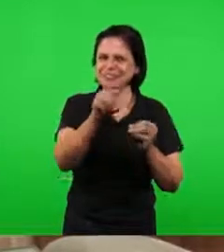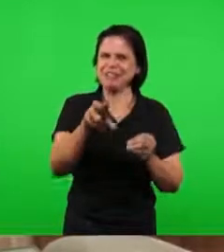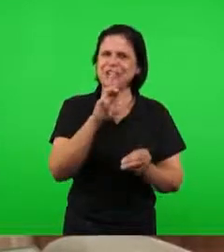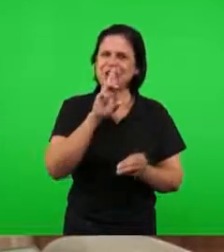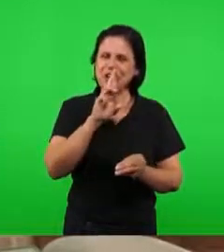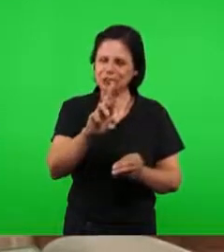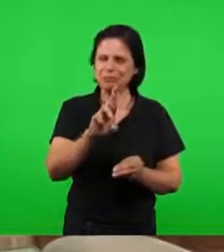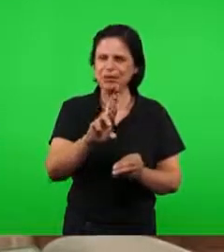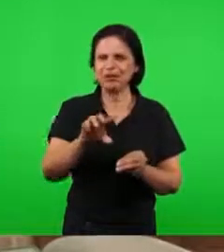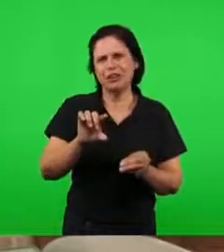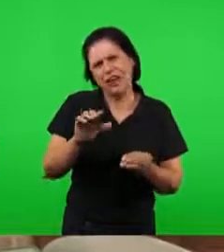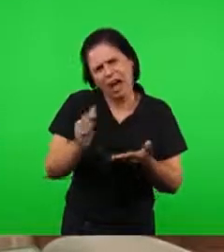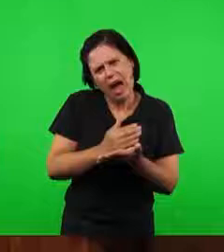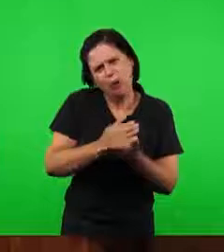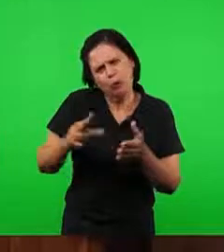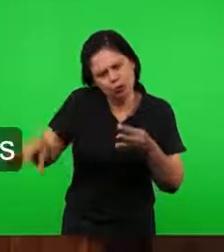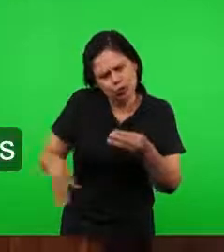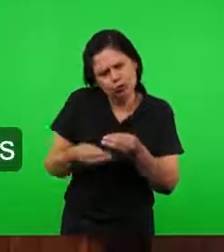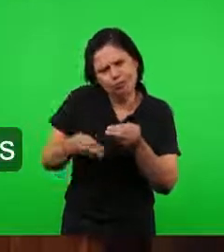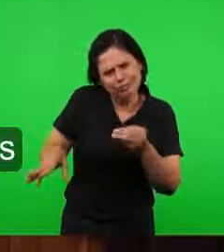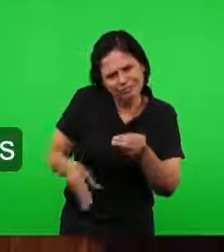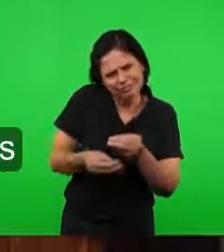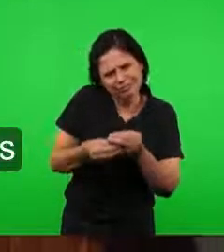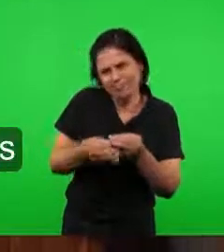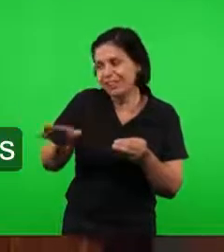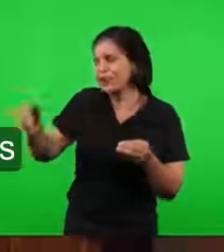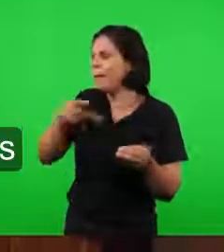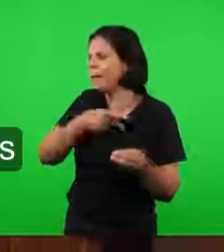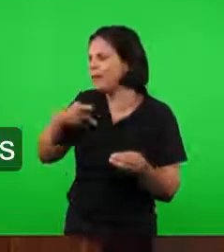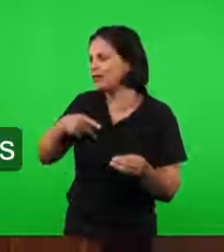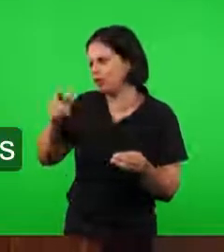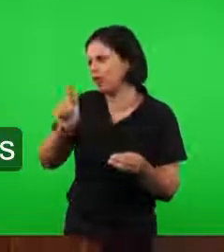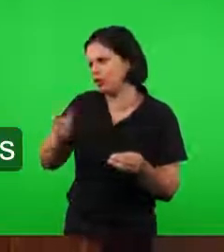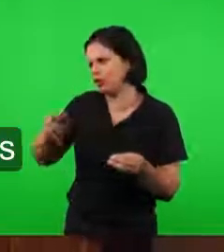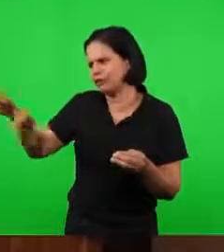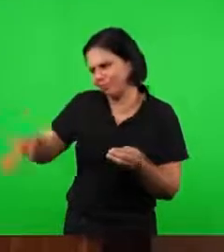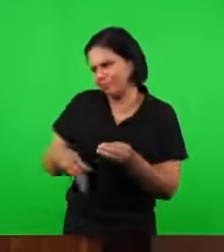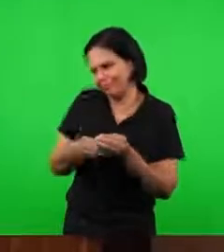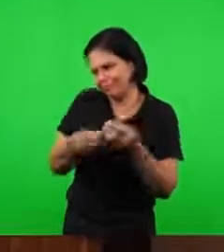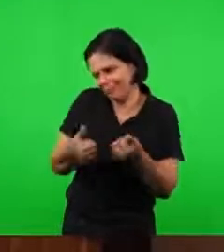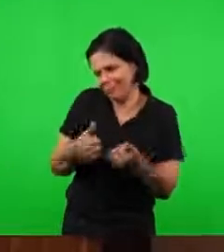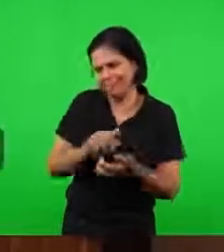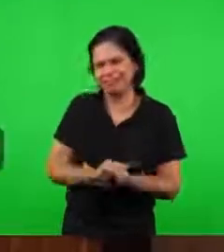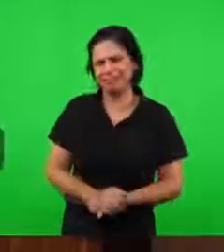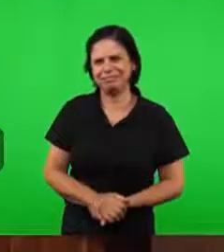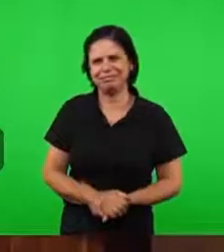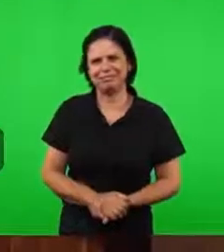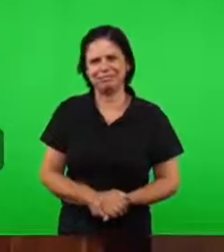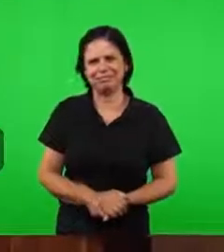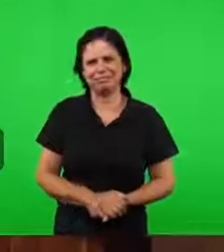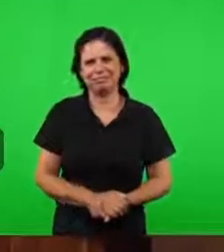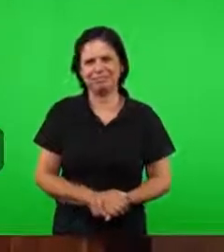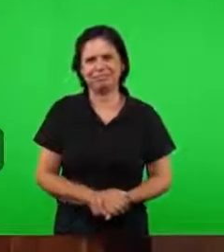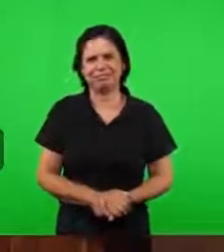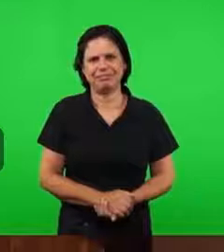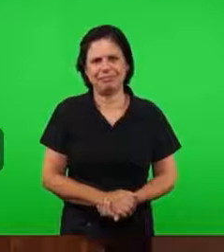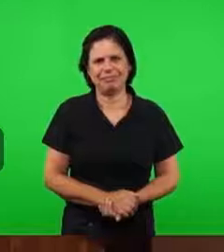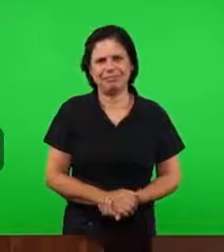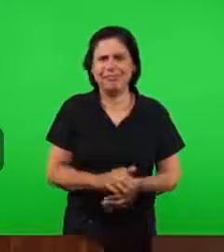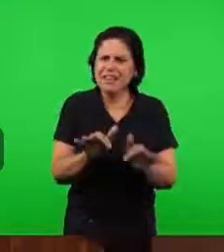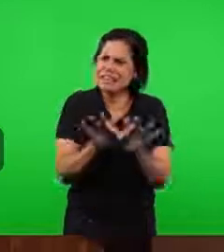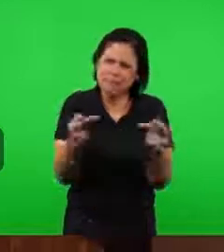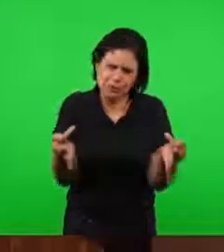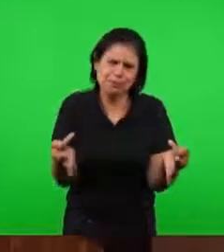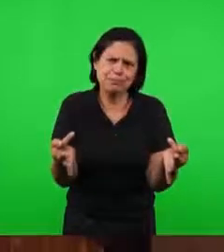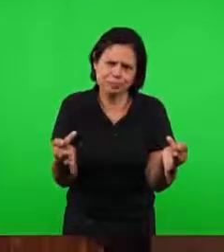complementação. Nós iremos passar agora a palavra ao pastor Gedeuti para fazer essas complementações. Meus irmãos, é muito simples